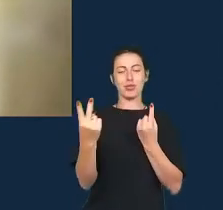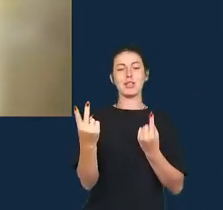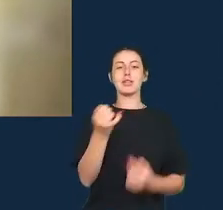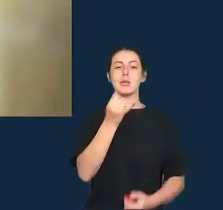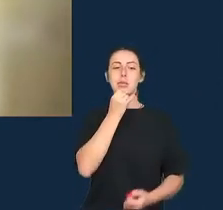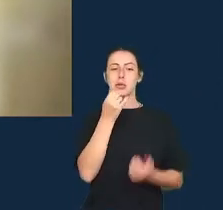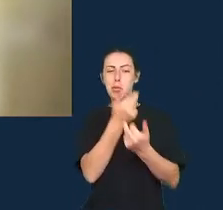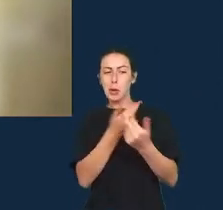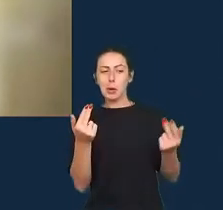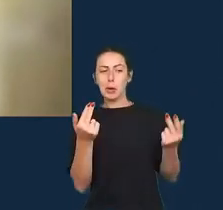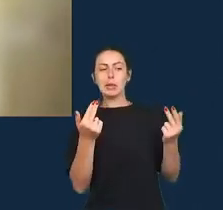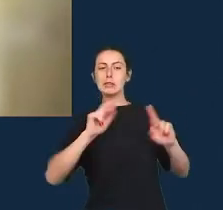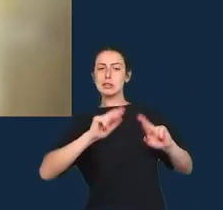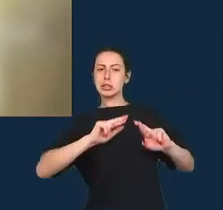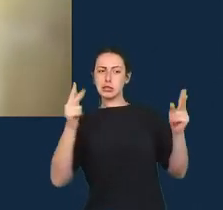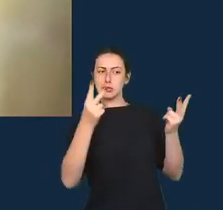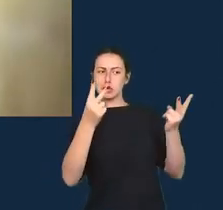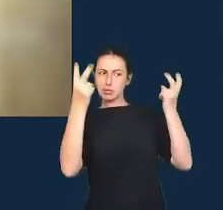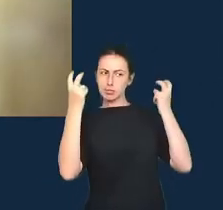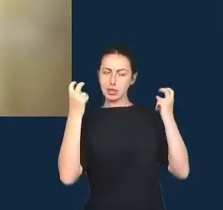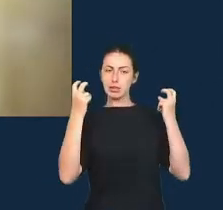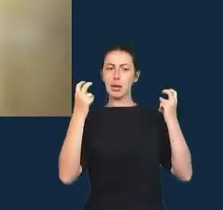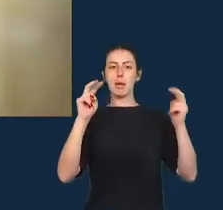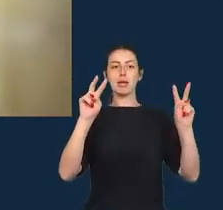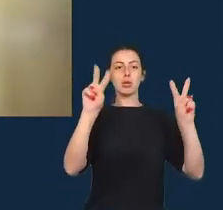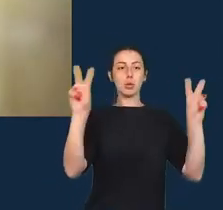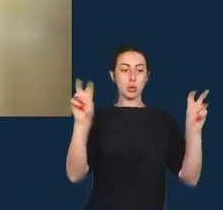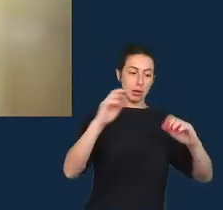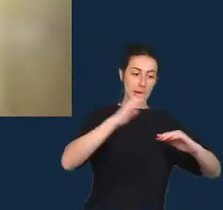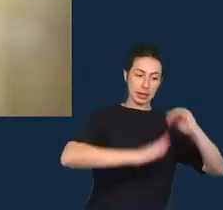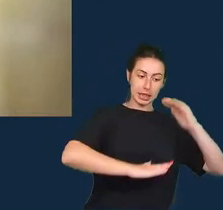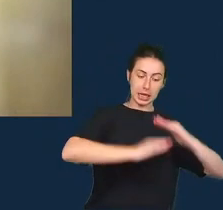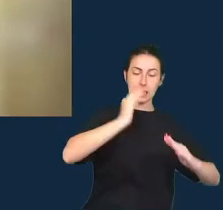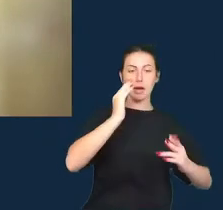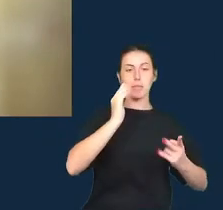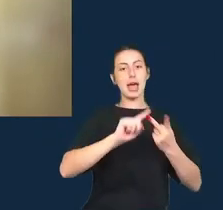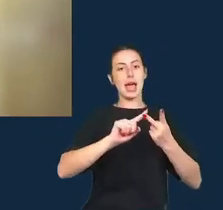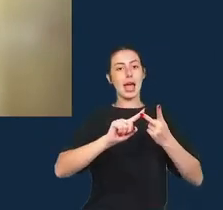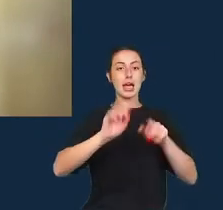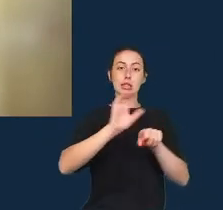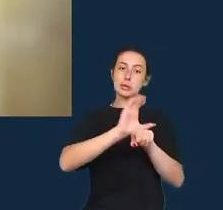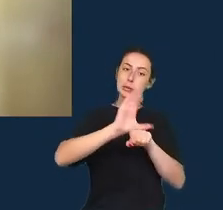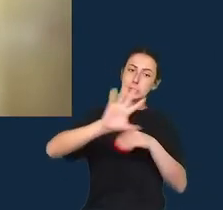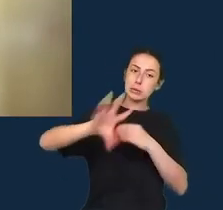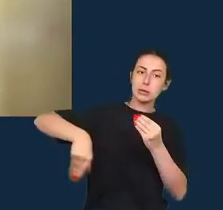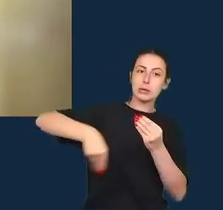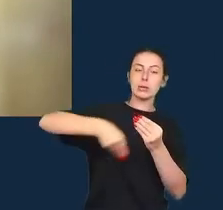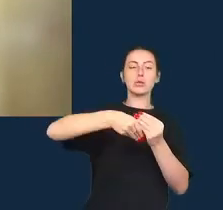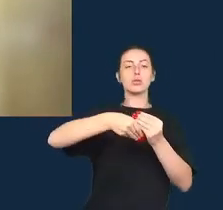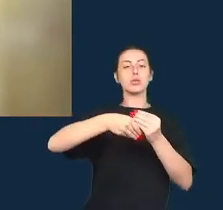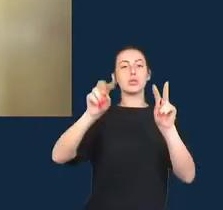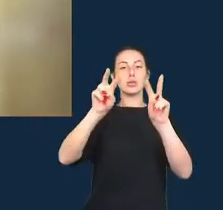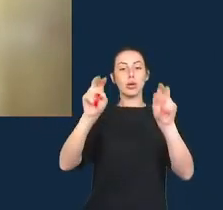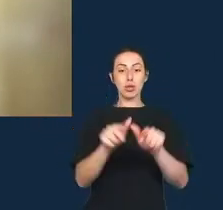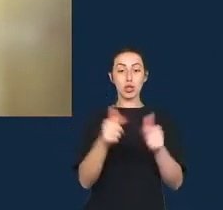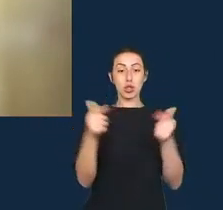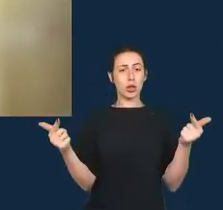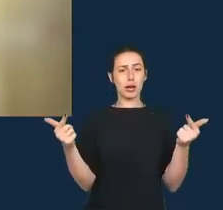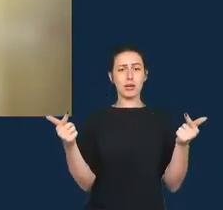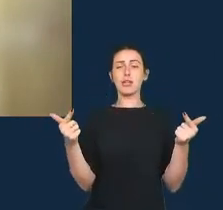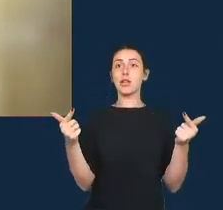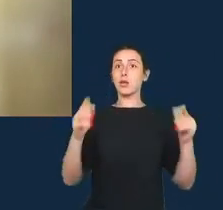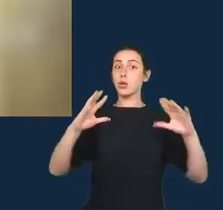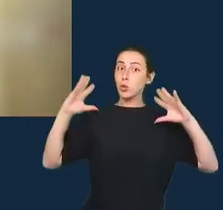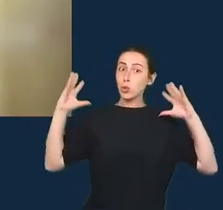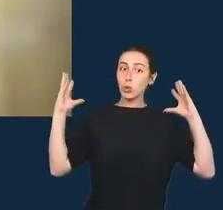visto sobre treinamento capacitação de jornalistas diferentes áreas do mundo do trabalho desculpem